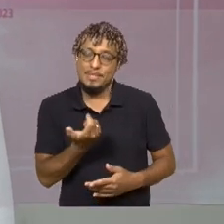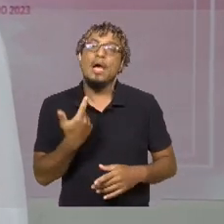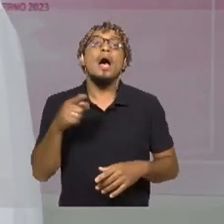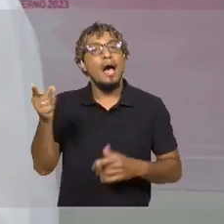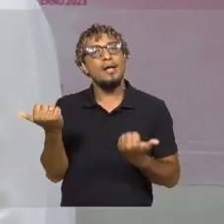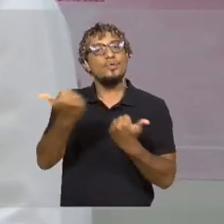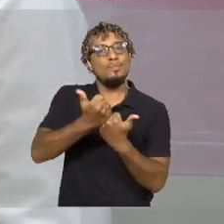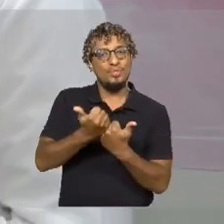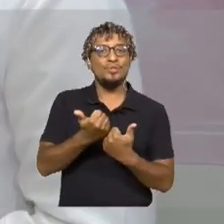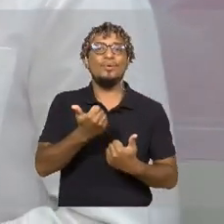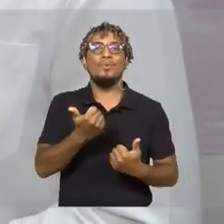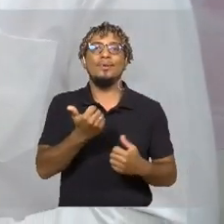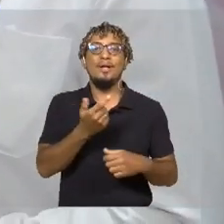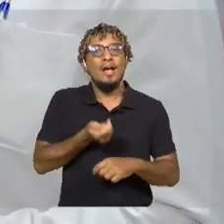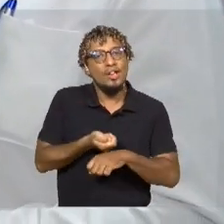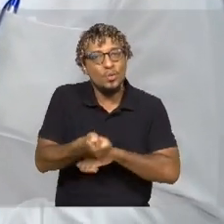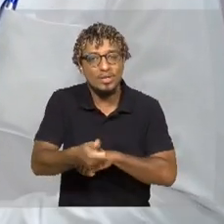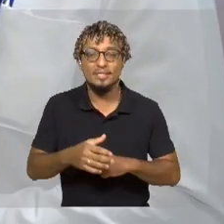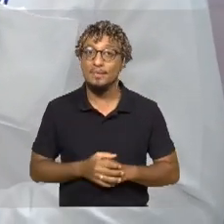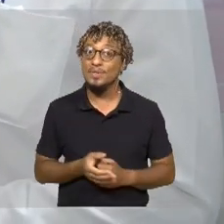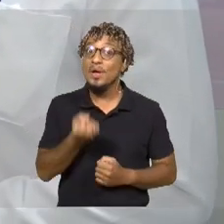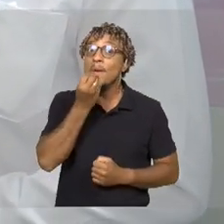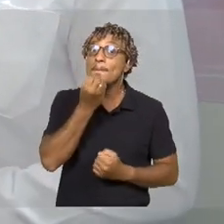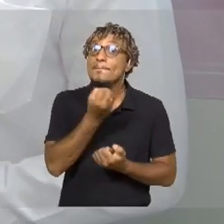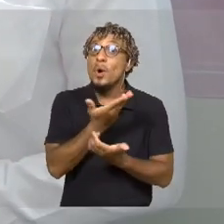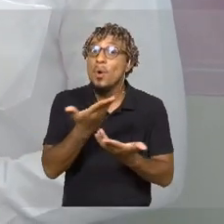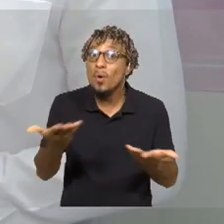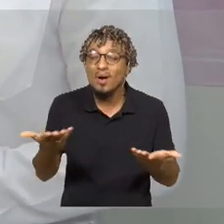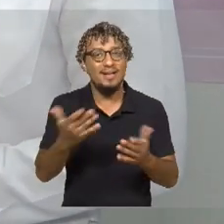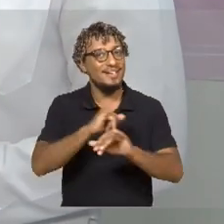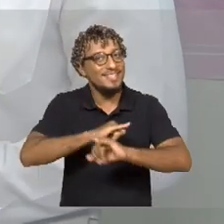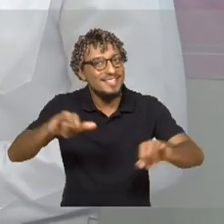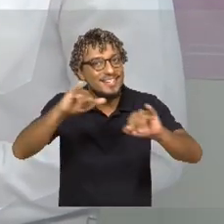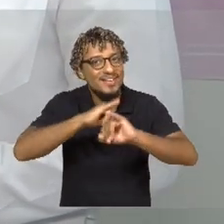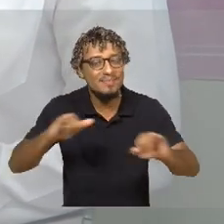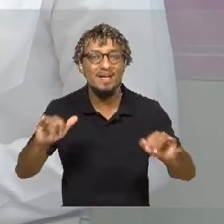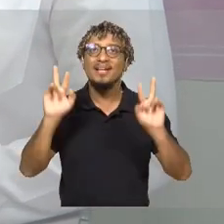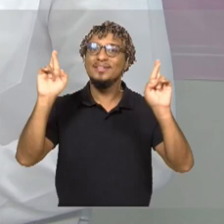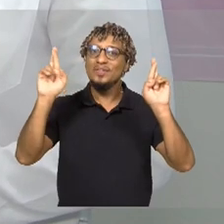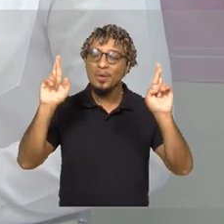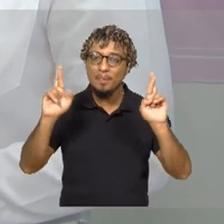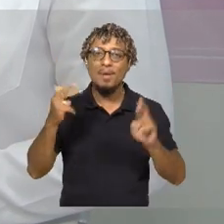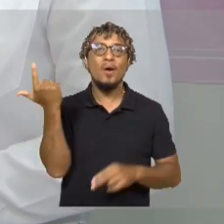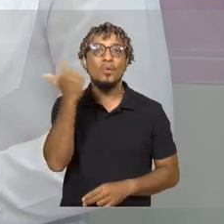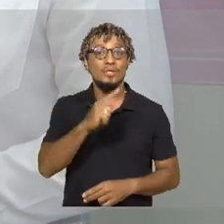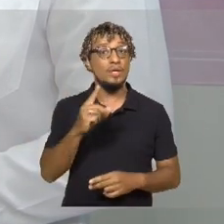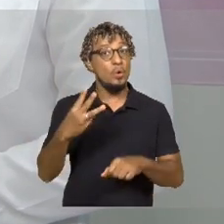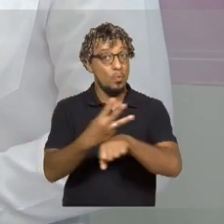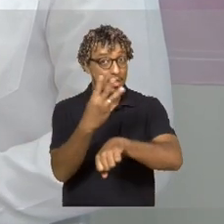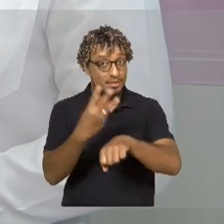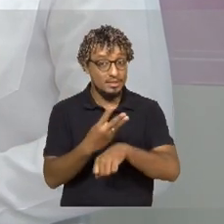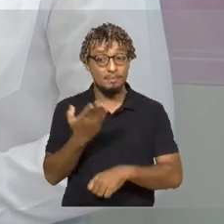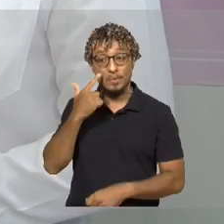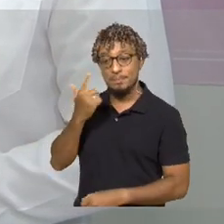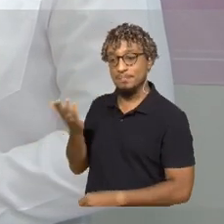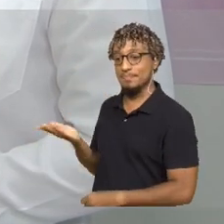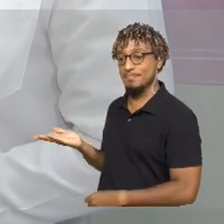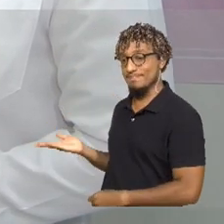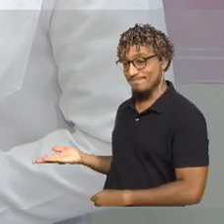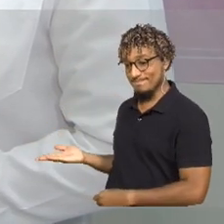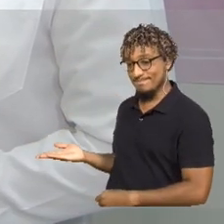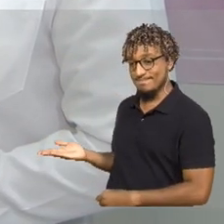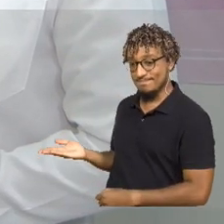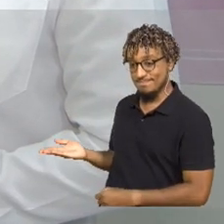doutor. Boa campanha durante todo o mês, que mais doações cheguem aqui ao materno infantil. O número de WhatsApp que o doutor acabou de falar é o